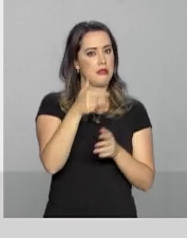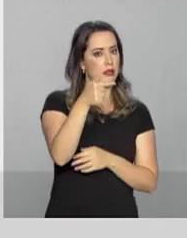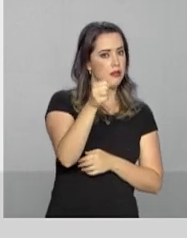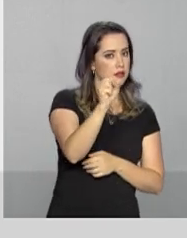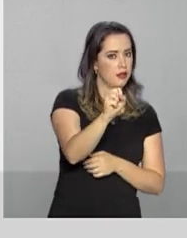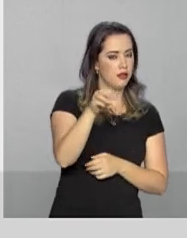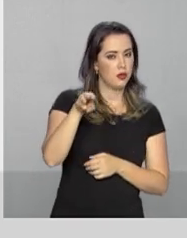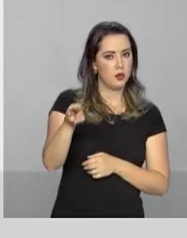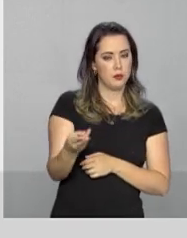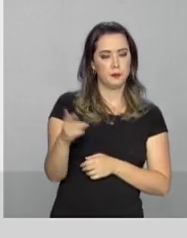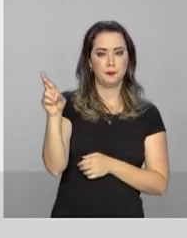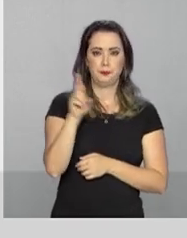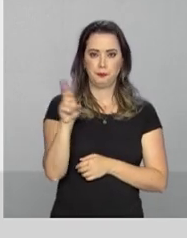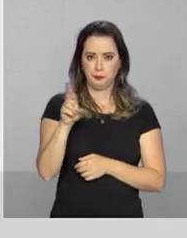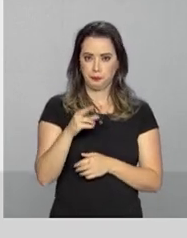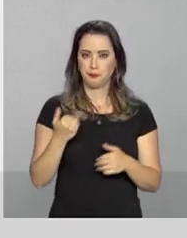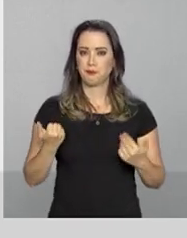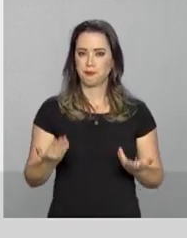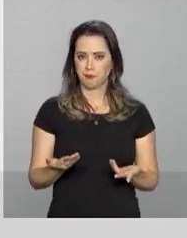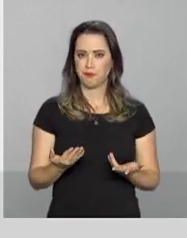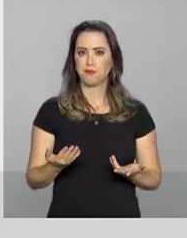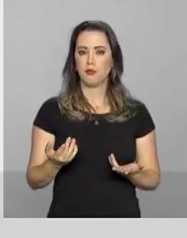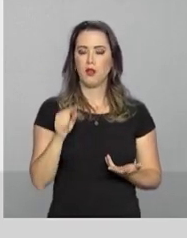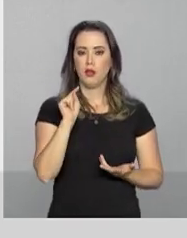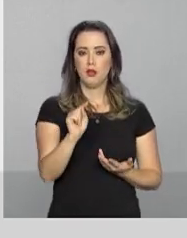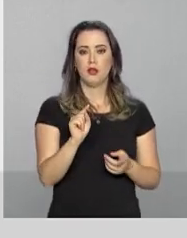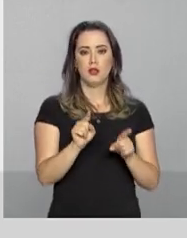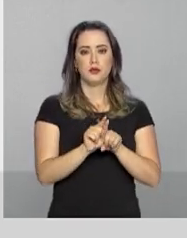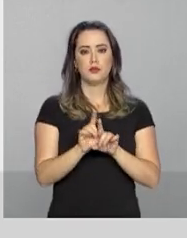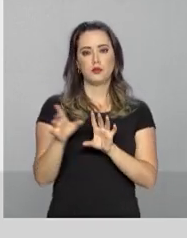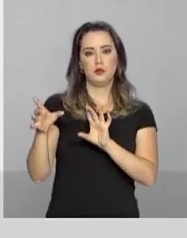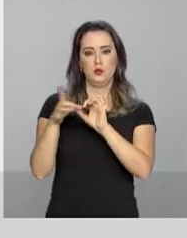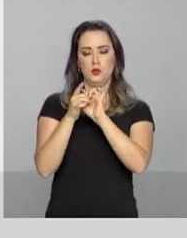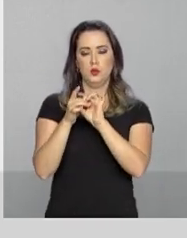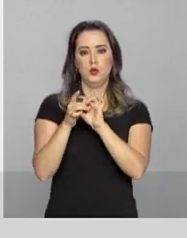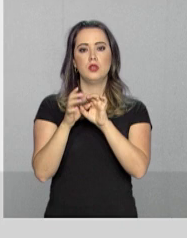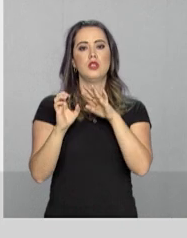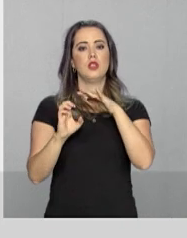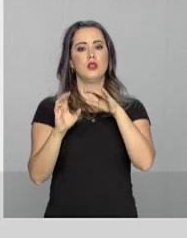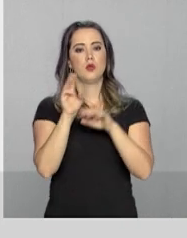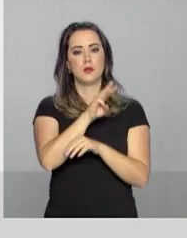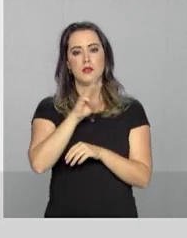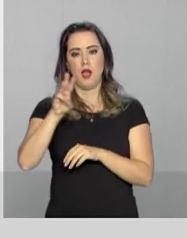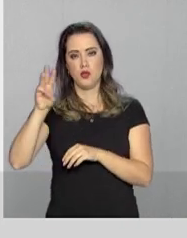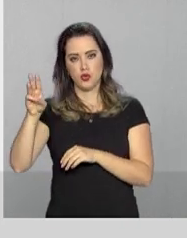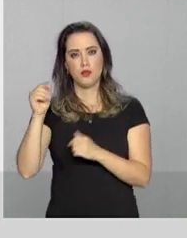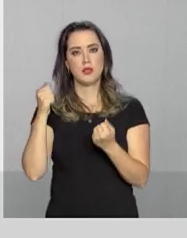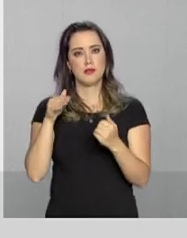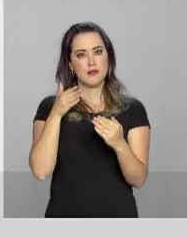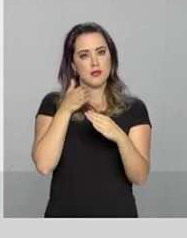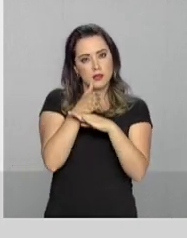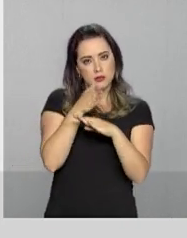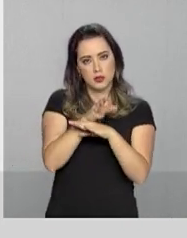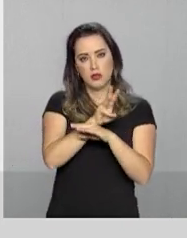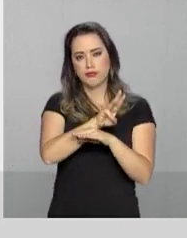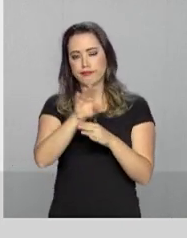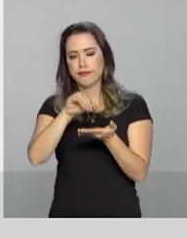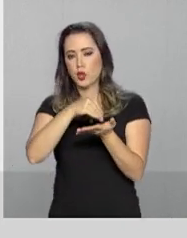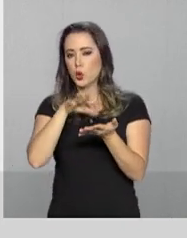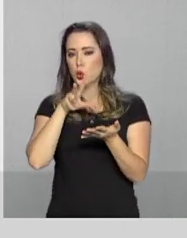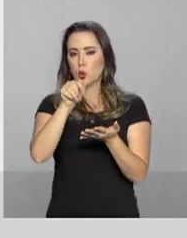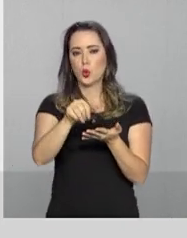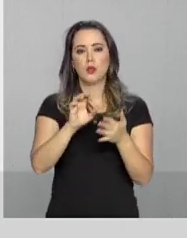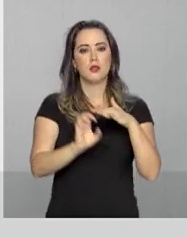milhões de reais. Em novembro, deverão se integrar ao I-Social todos os micro e pequenos empresários